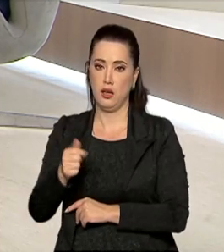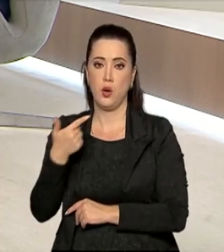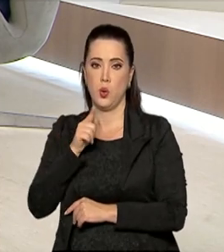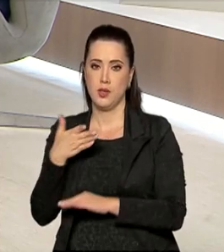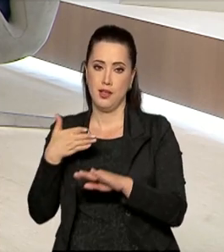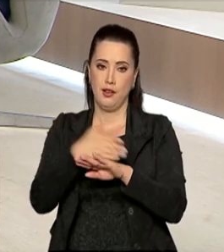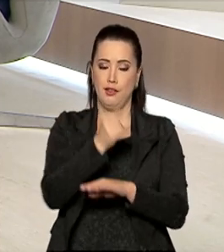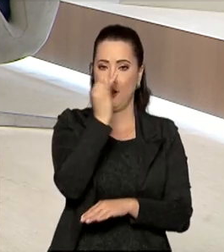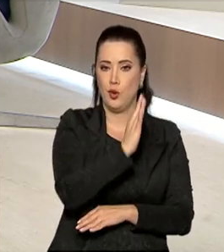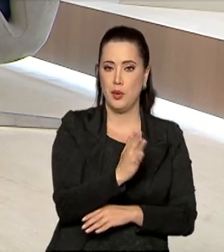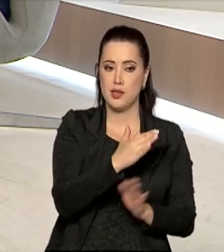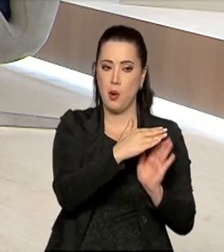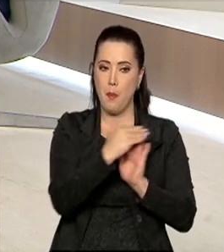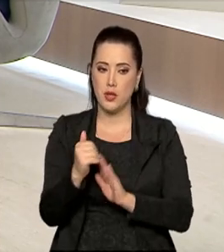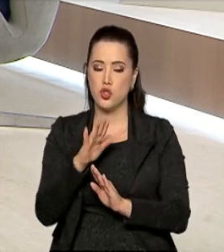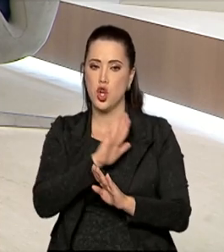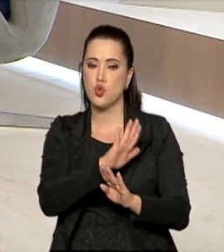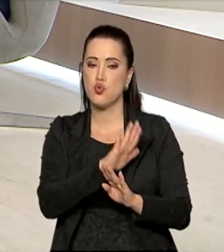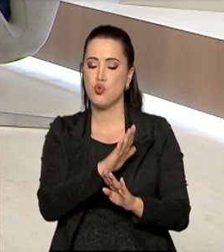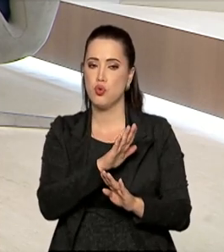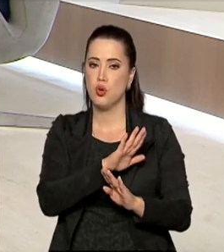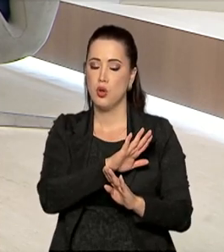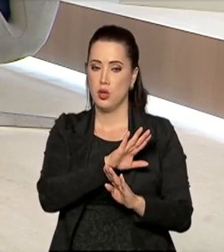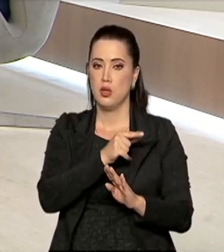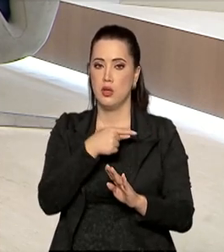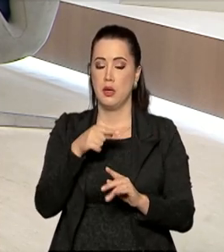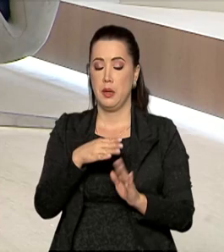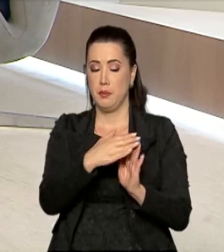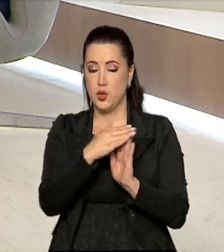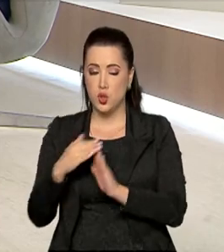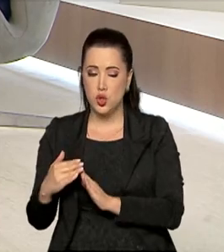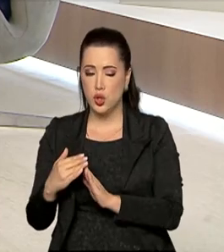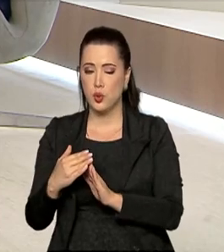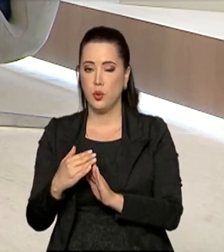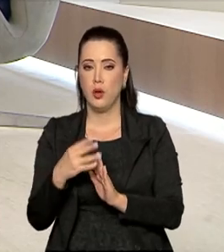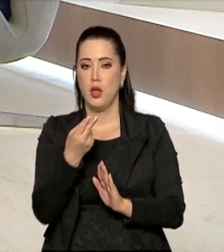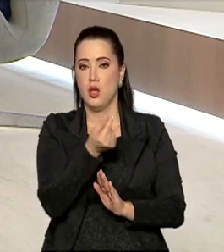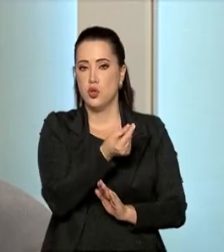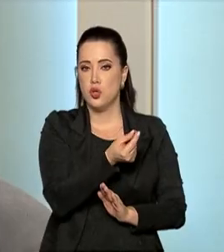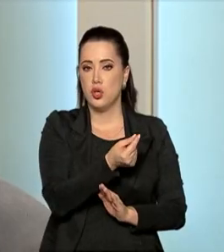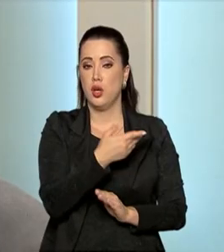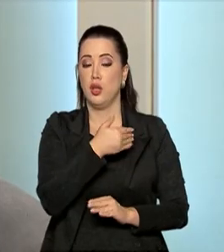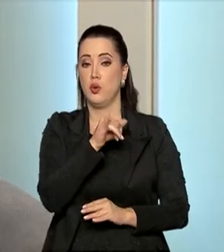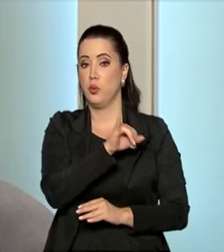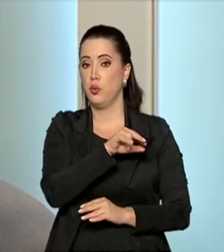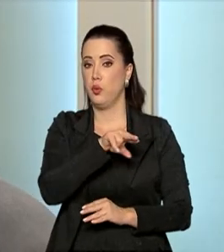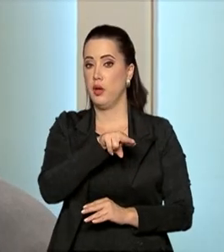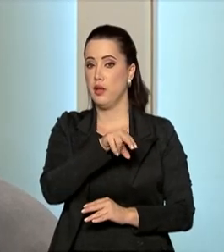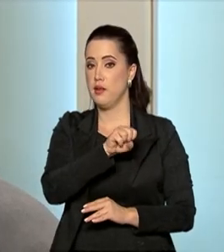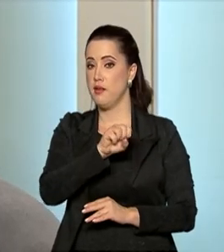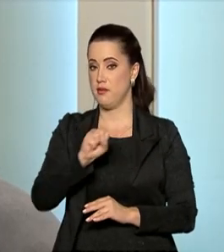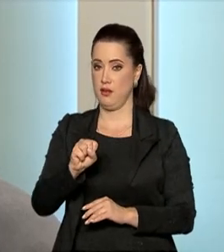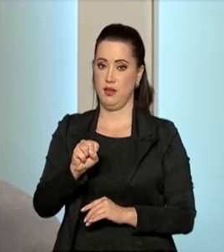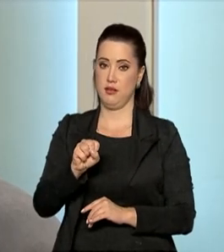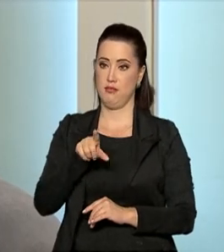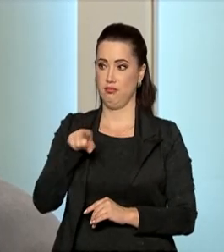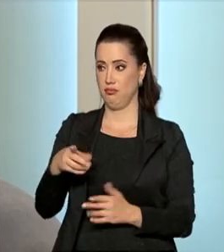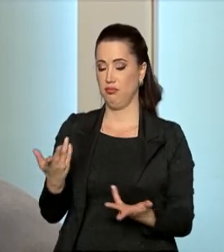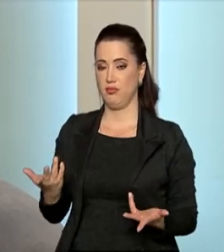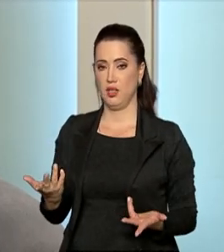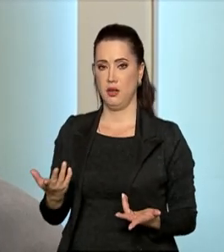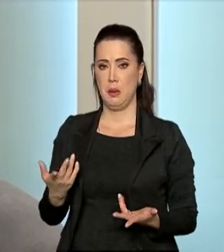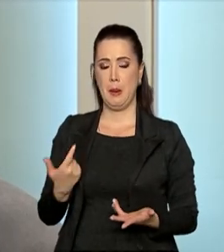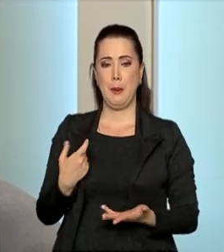previdenciários, com facilitação de um servidor da FUNAI e do INSS. Prejuízos aos cofres públicos,